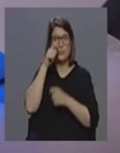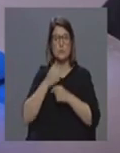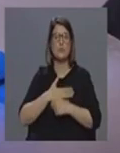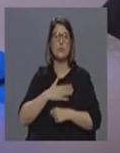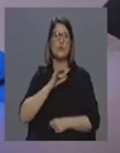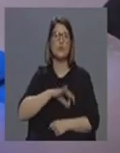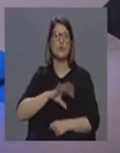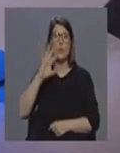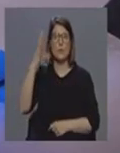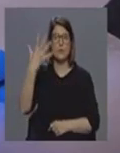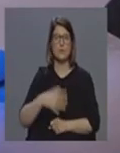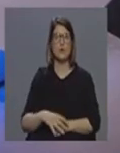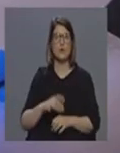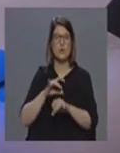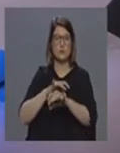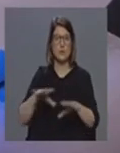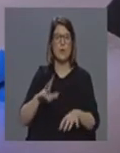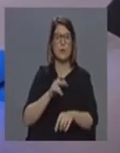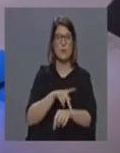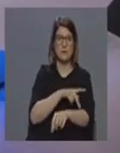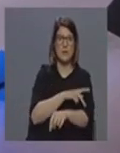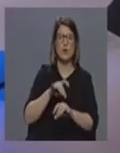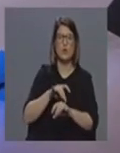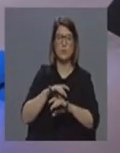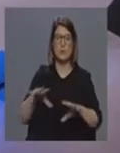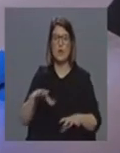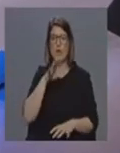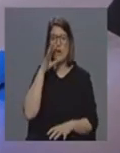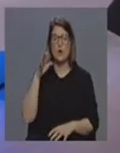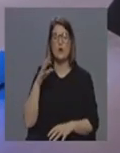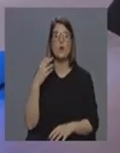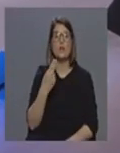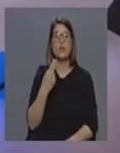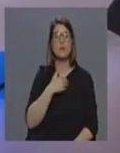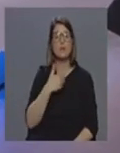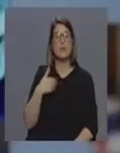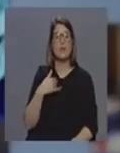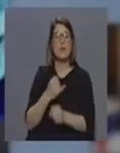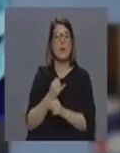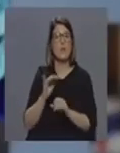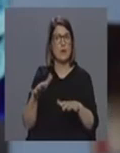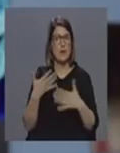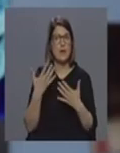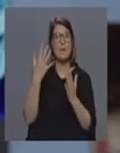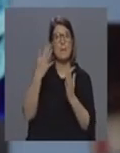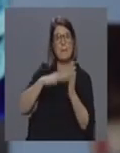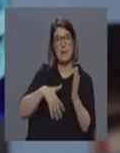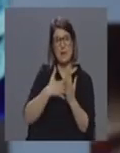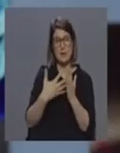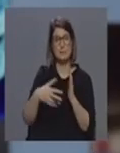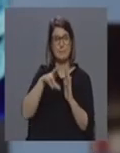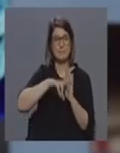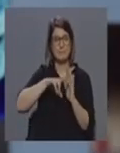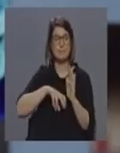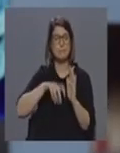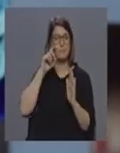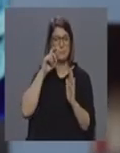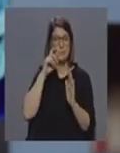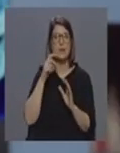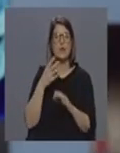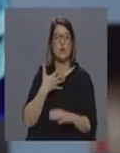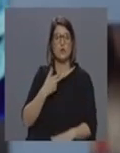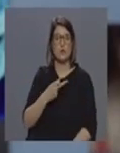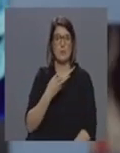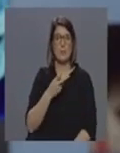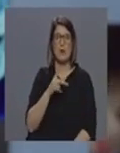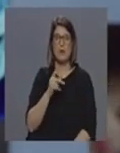hospital de Ponta Elegada e o hospital da Horta ou qualquer unidade de saúde neste momento tem o seu plano de contingência e como a doutora Paula também muito bem referiu